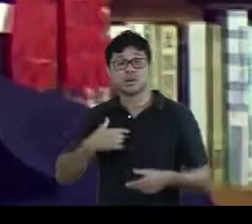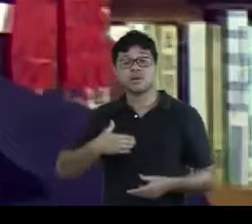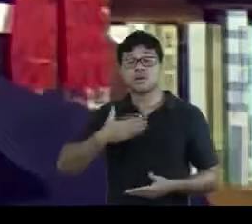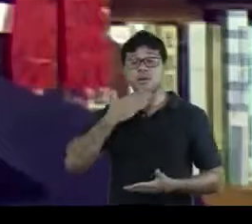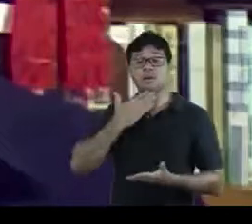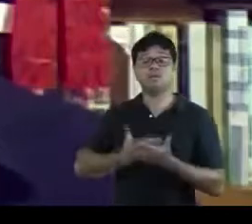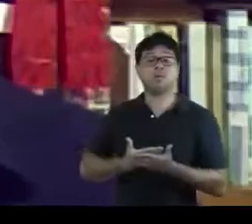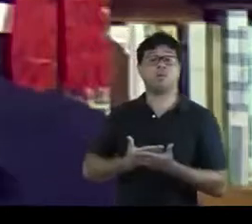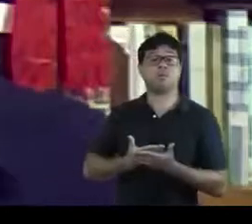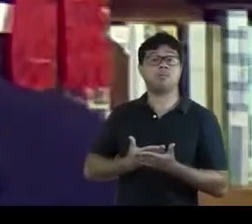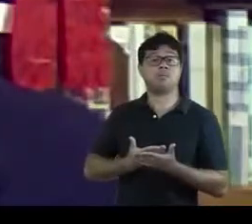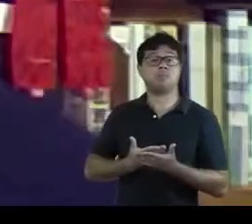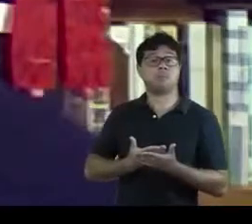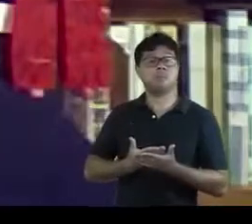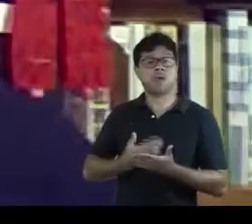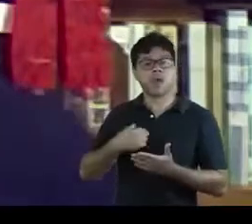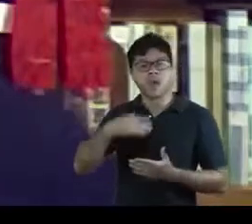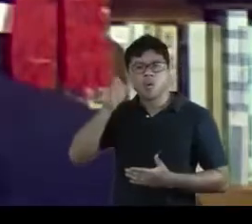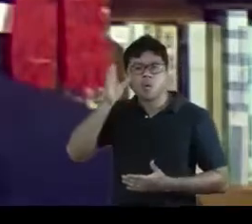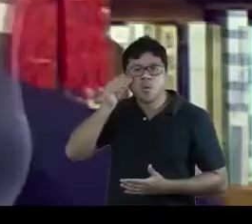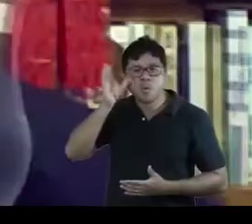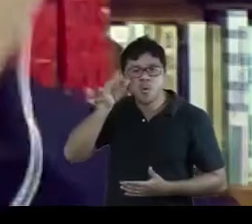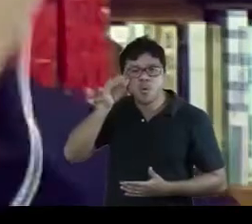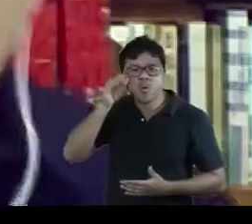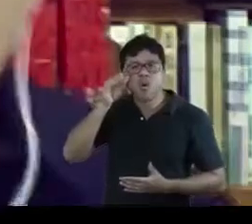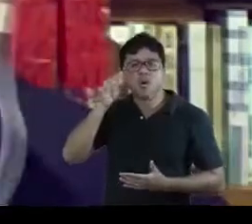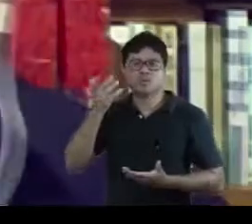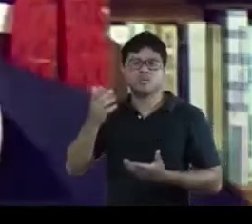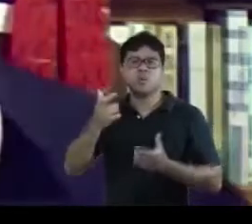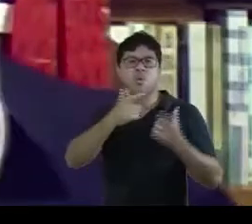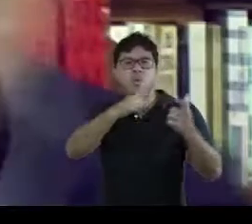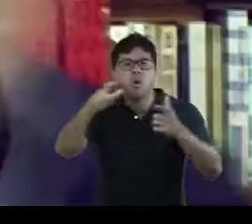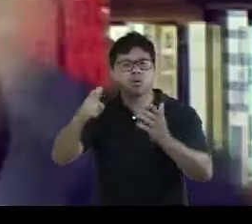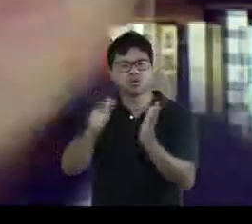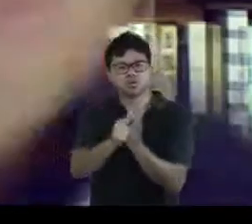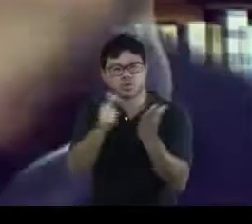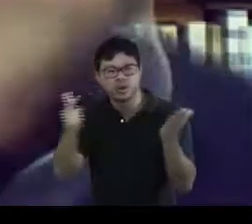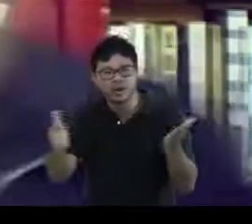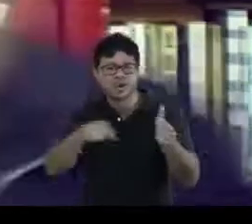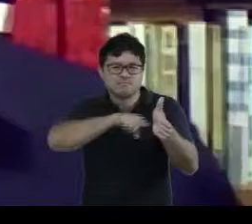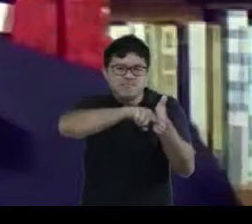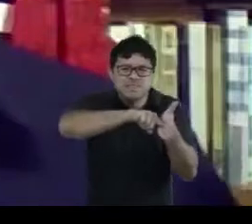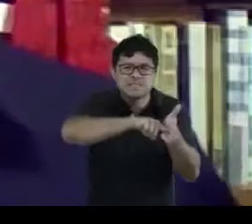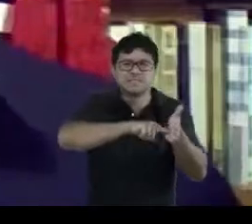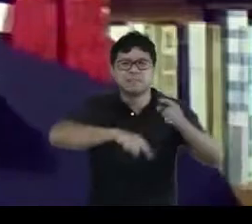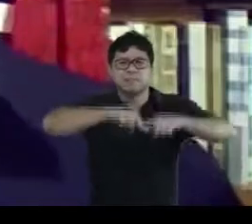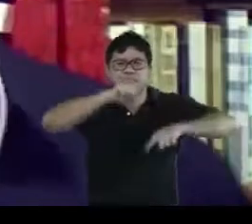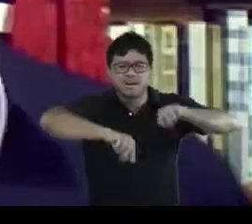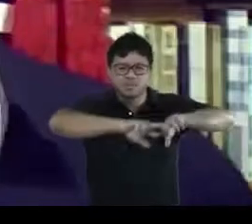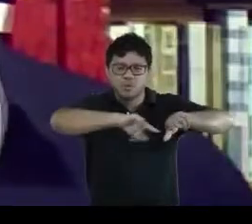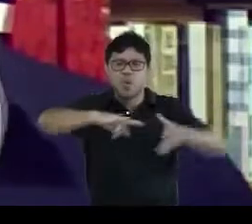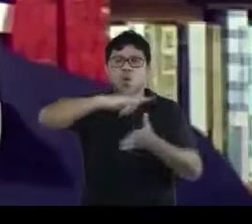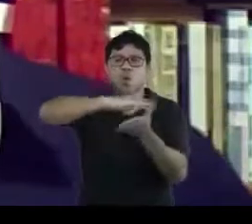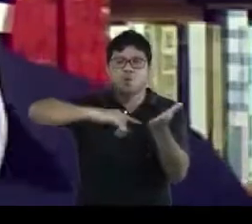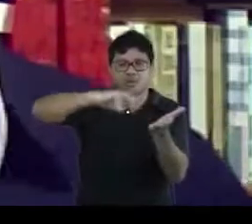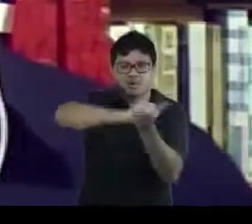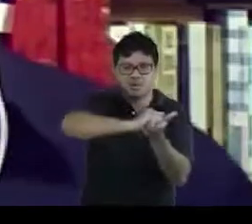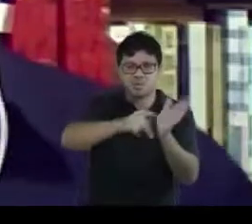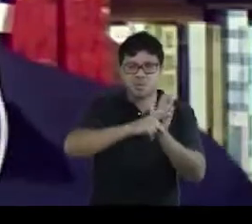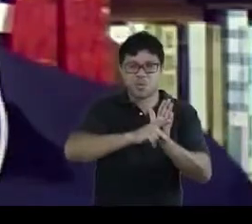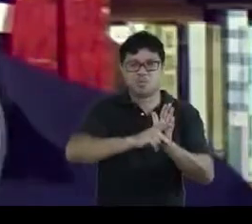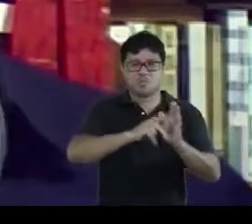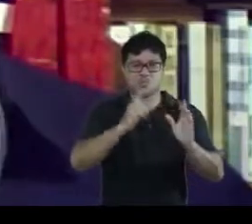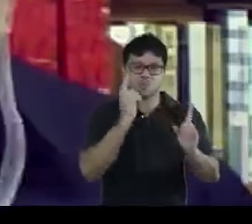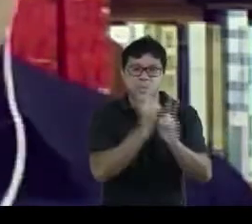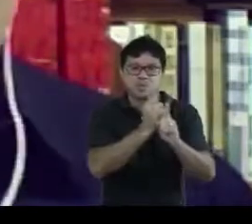surpresa, ao consultar almanacs, jornais e a documentação no Arquivo Nacional,